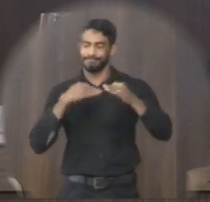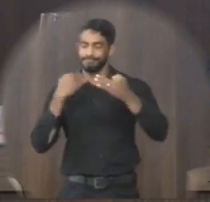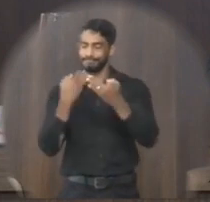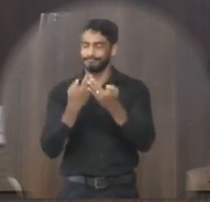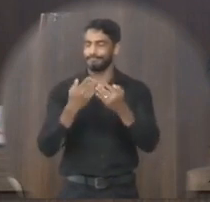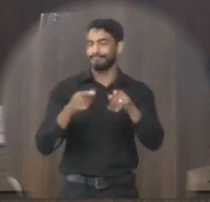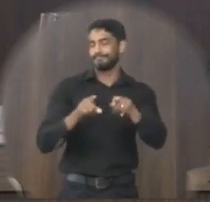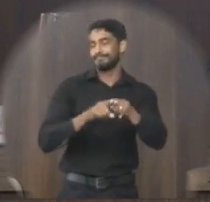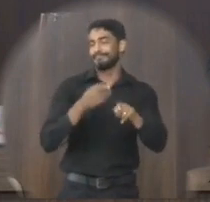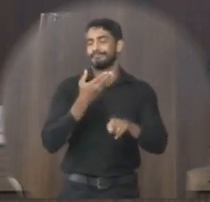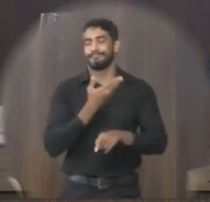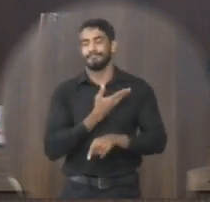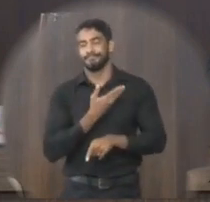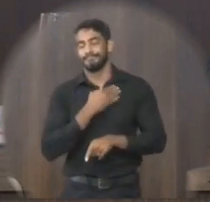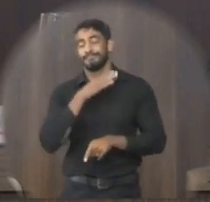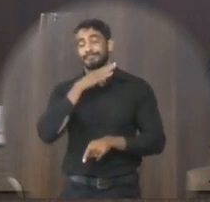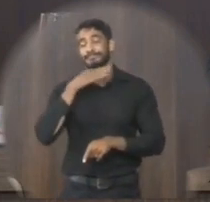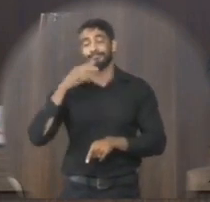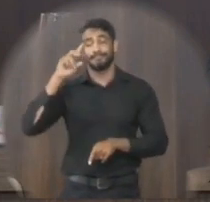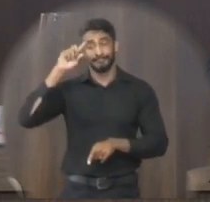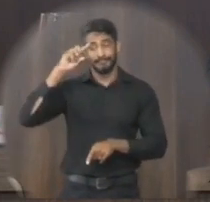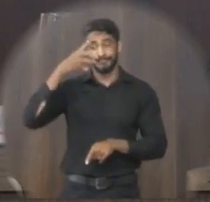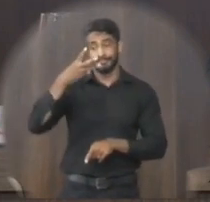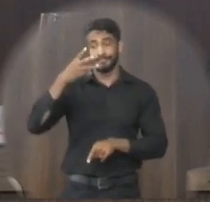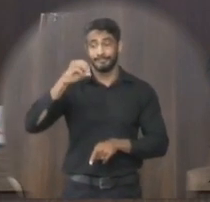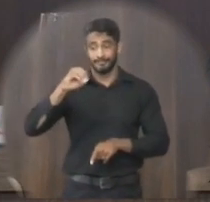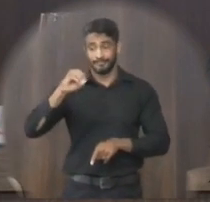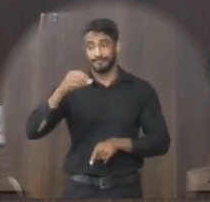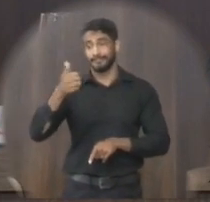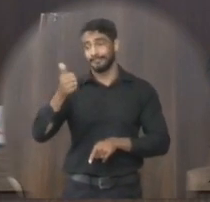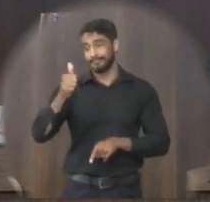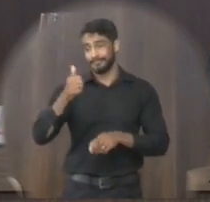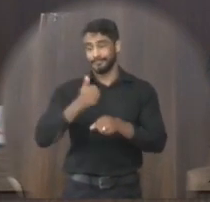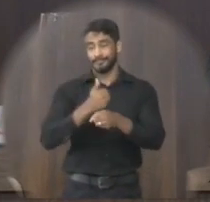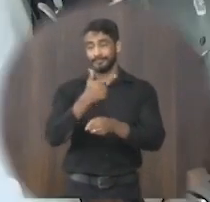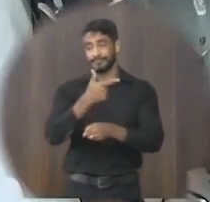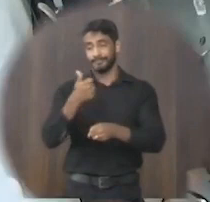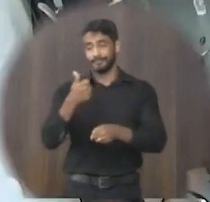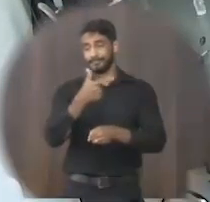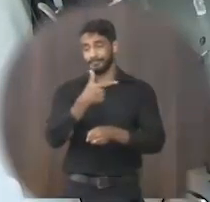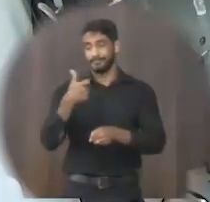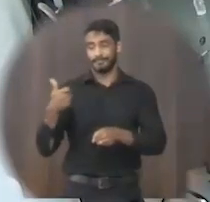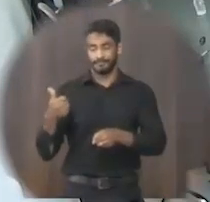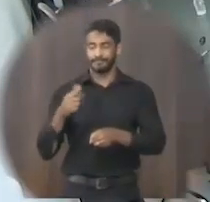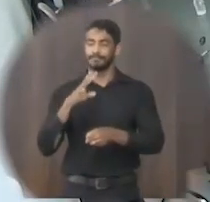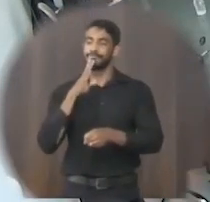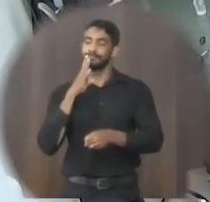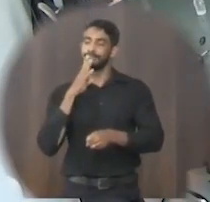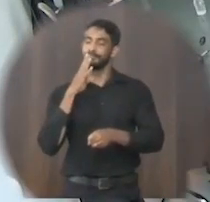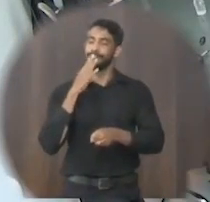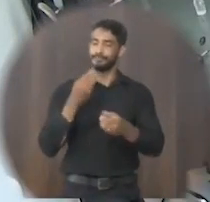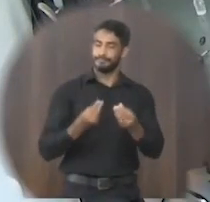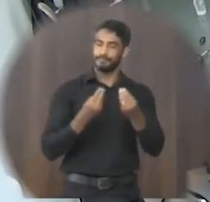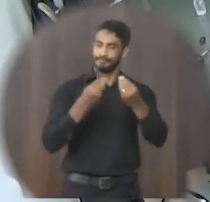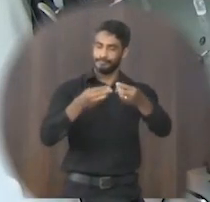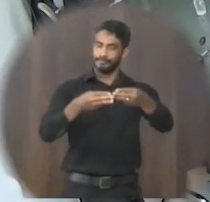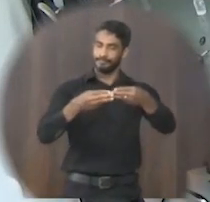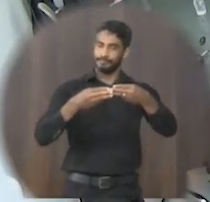falecido em 30 de 11 de 2021 requeremos que essa moção seja levada ao conhecimento dos familiares